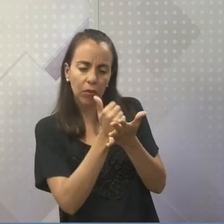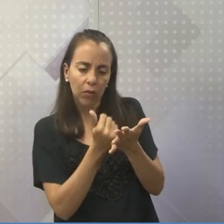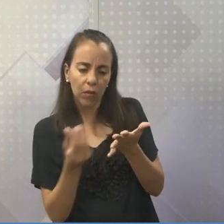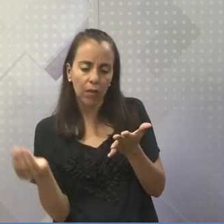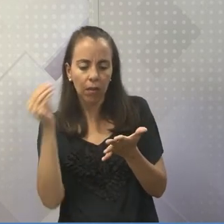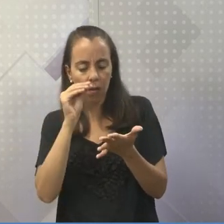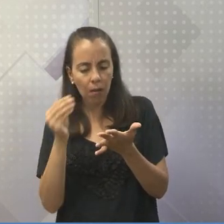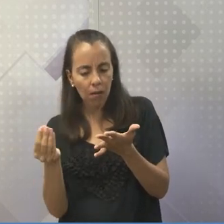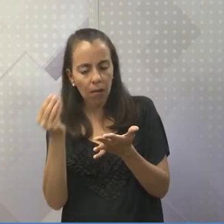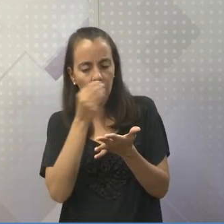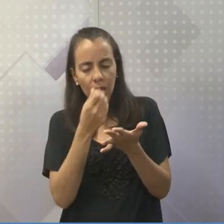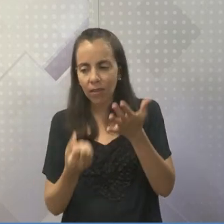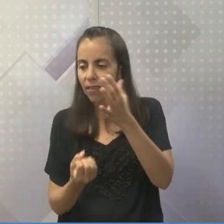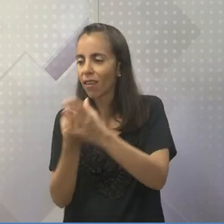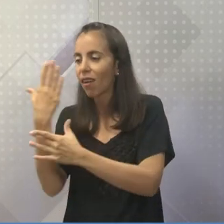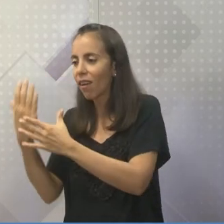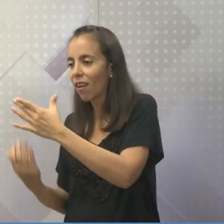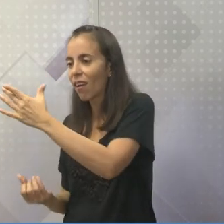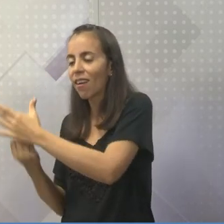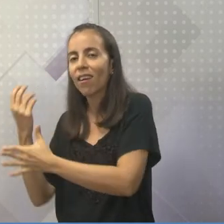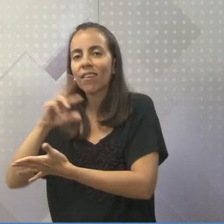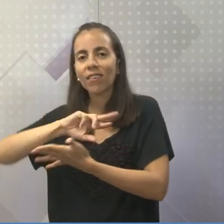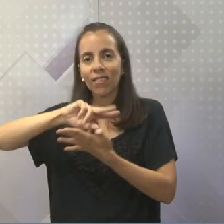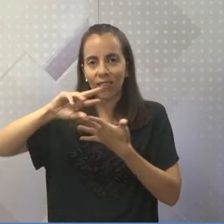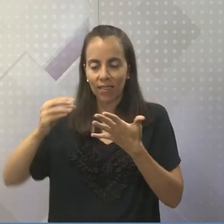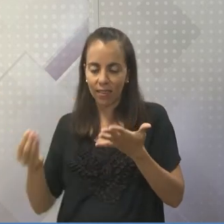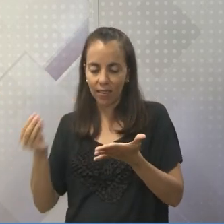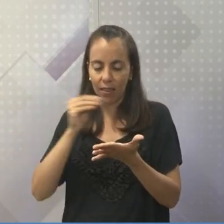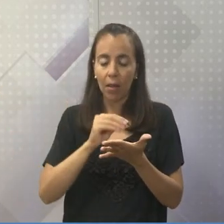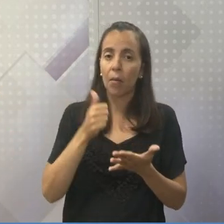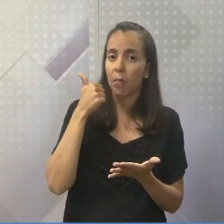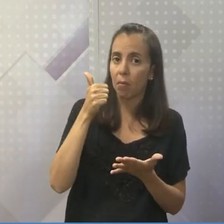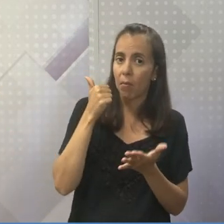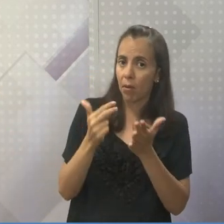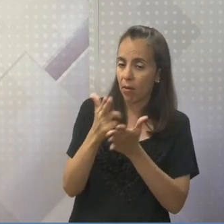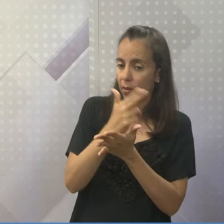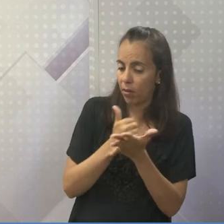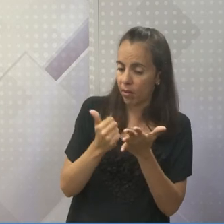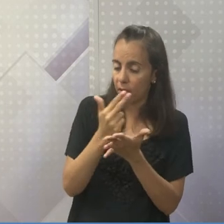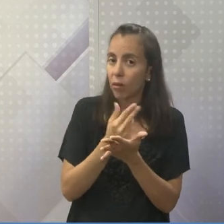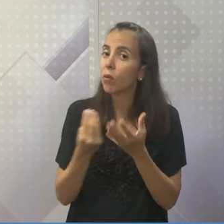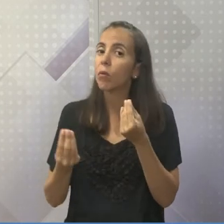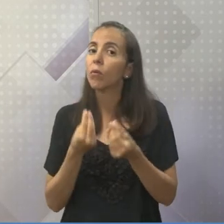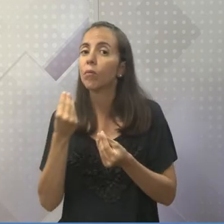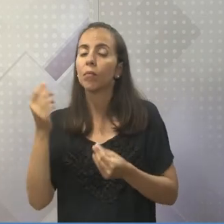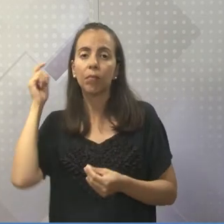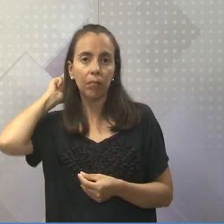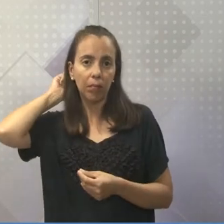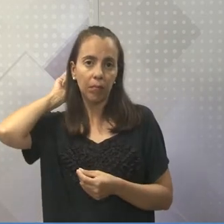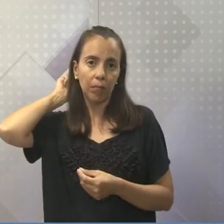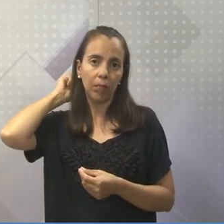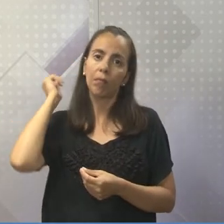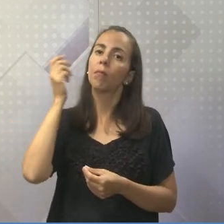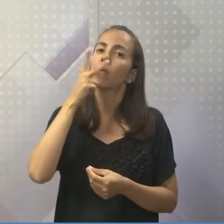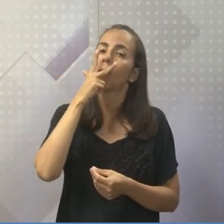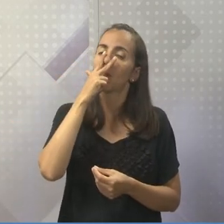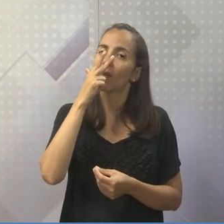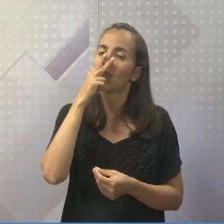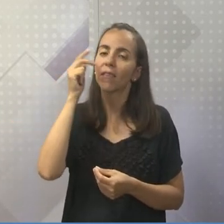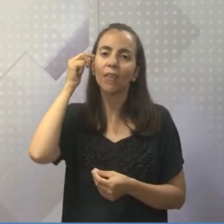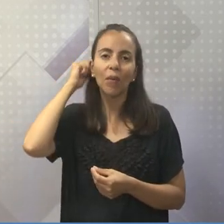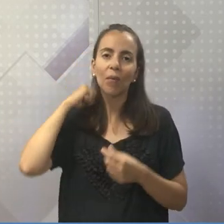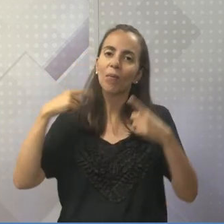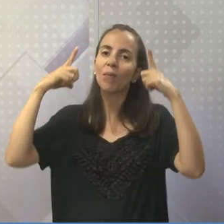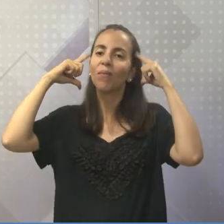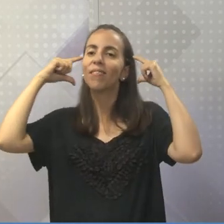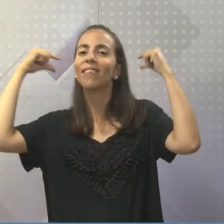figura que já existia, o Papai Noel. No primeiro desenho dele, ele fez um desenho que parecia mais um gnomo. Não